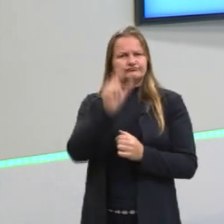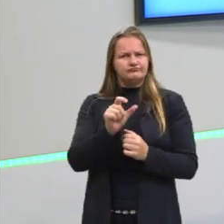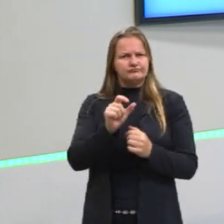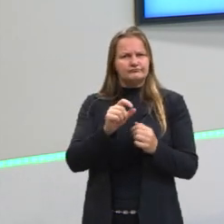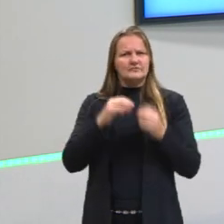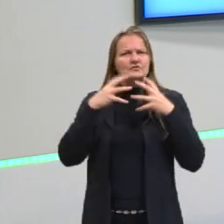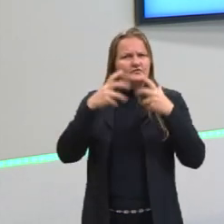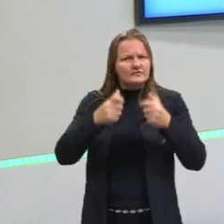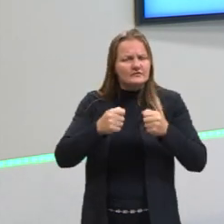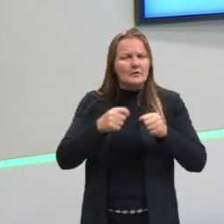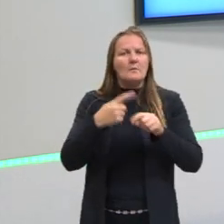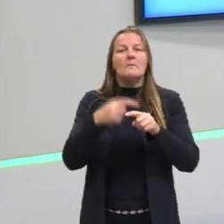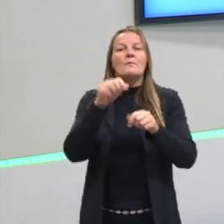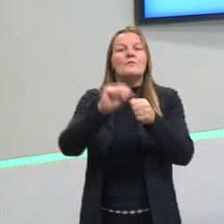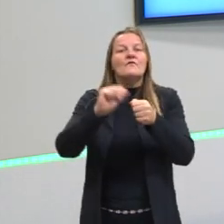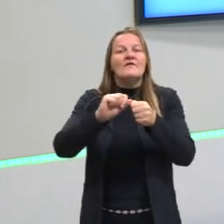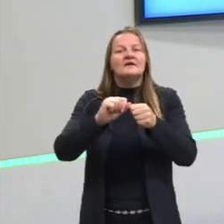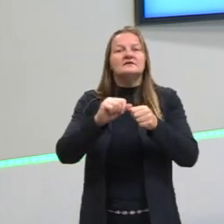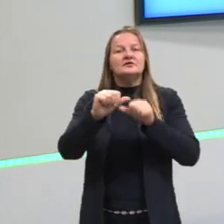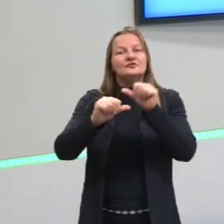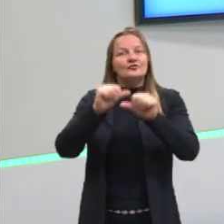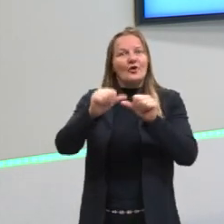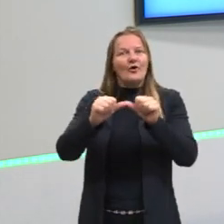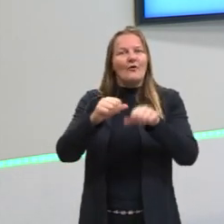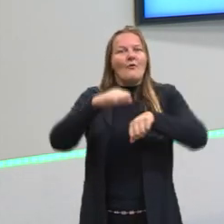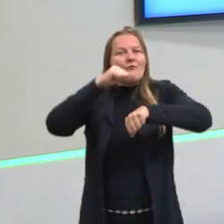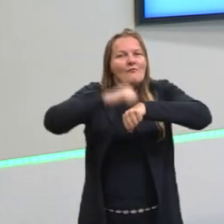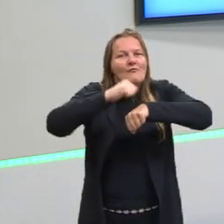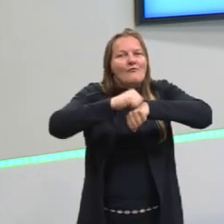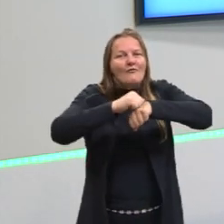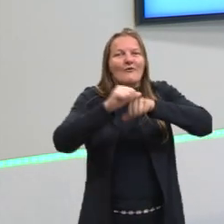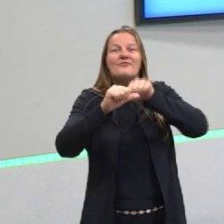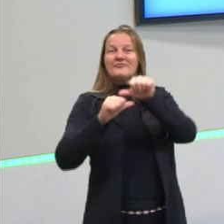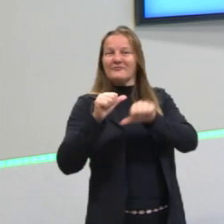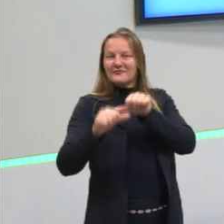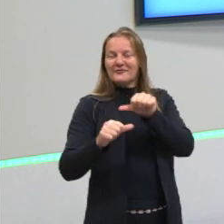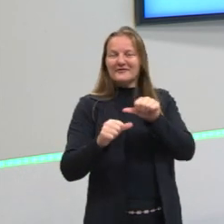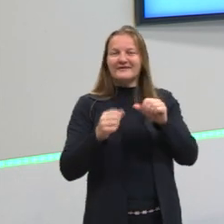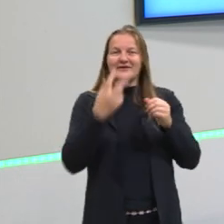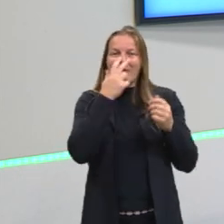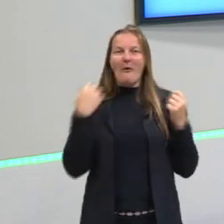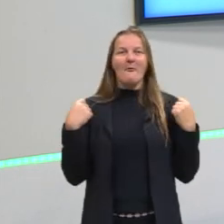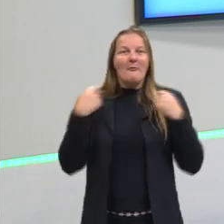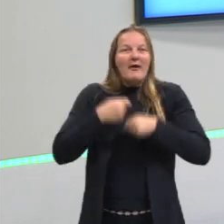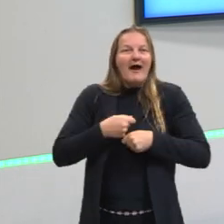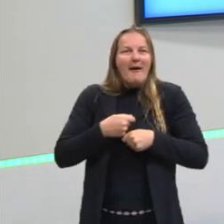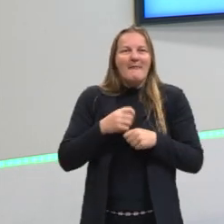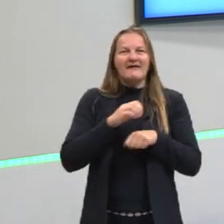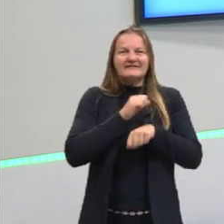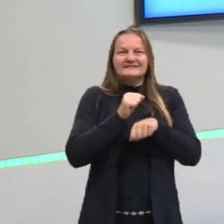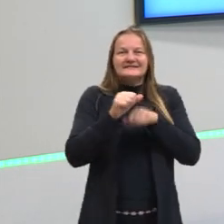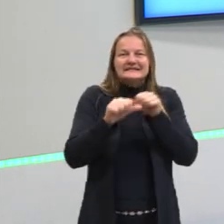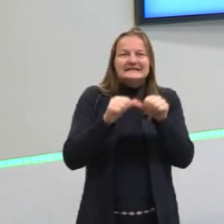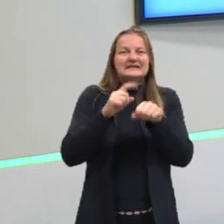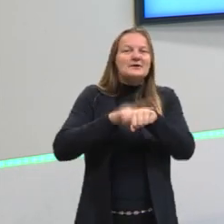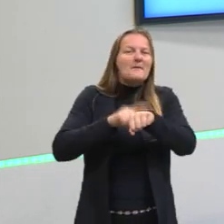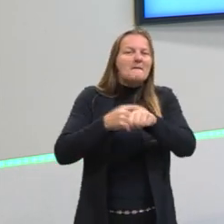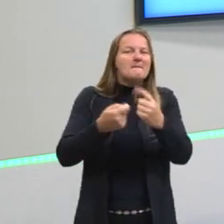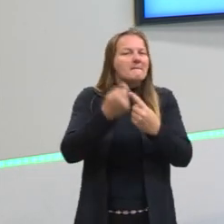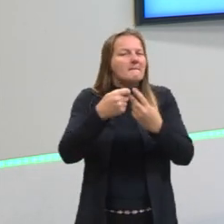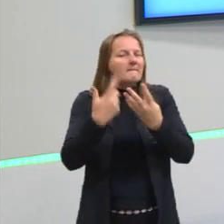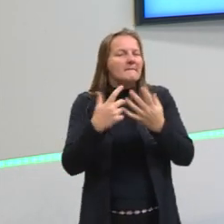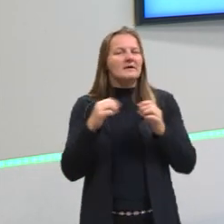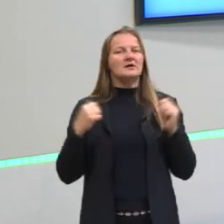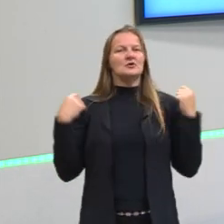Então, por isso que eles fazem a troca desse exoesqueleto, que é a equidise. De tempo em tempo, gente vê essa